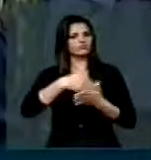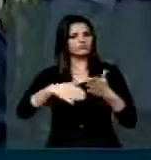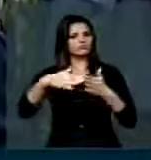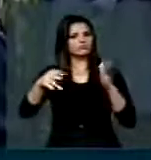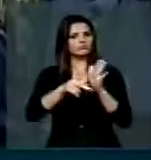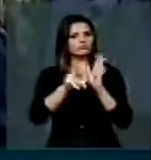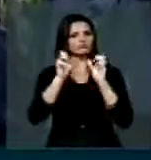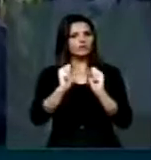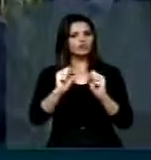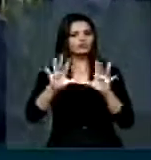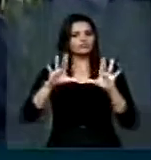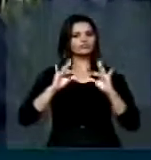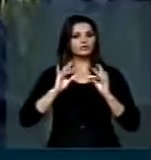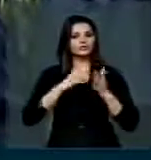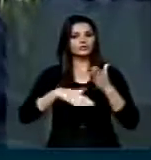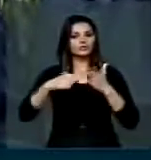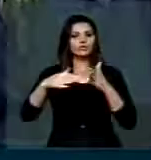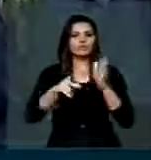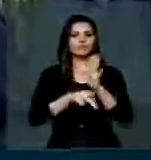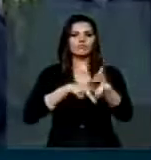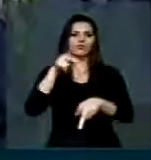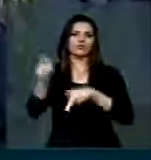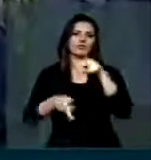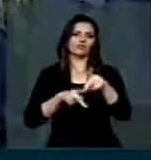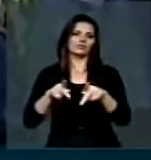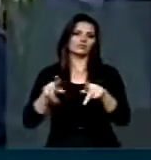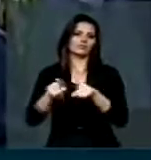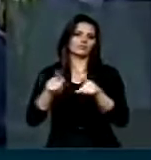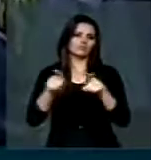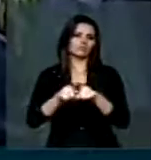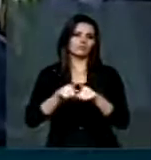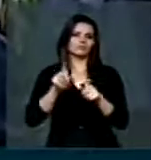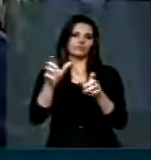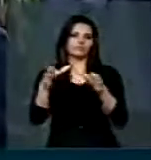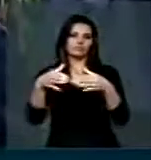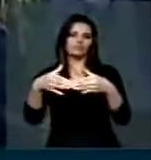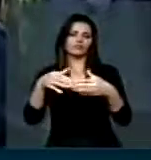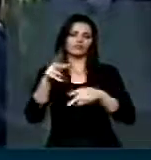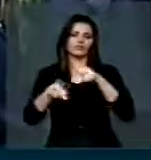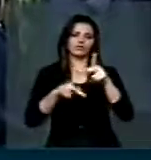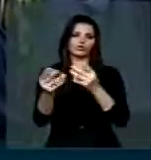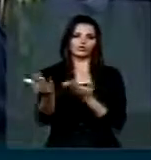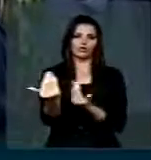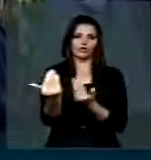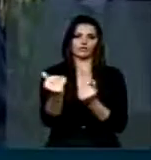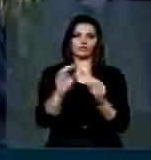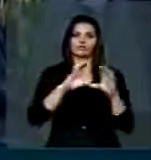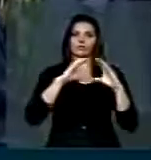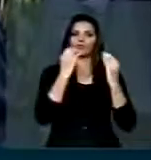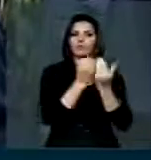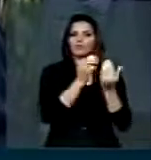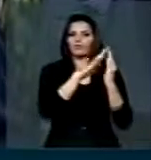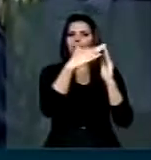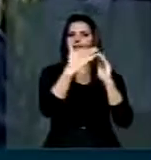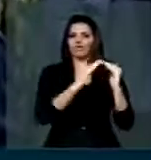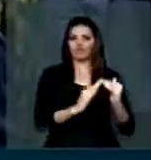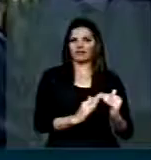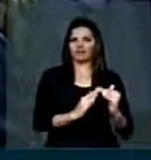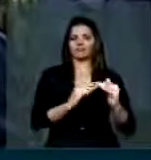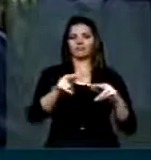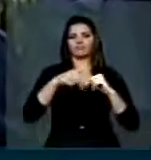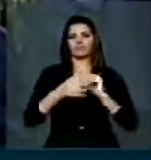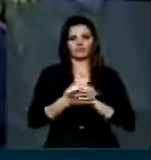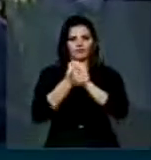possam absorver toda a população, particularmente a população jovem dessas comunidades. Por isso que eu queria